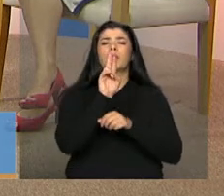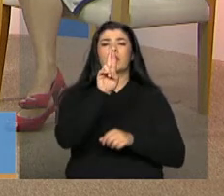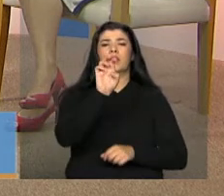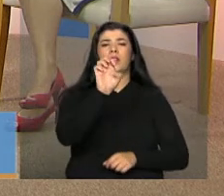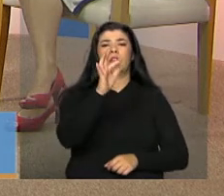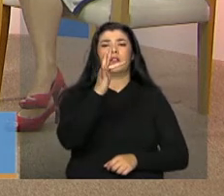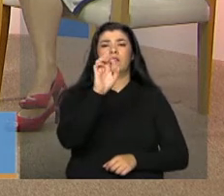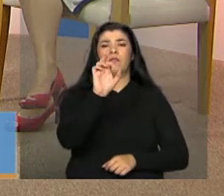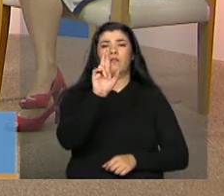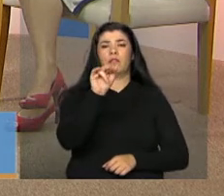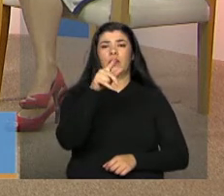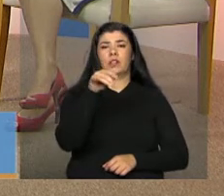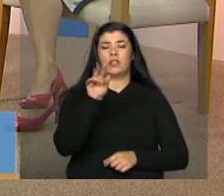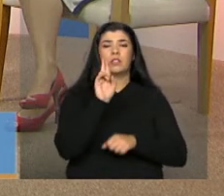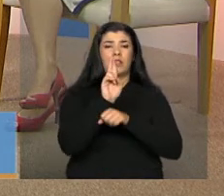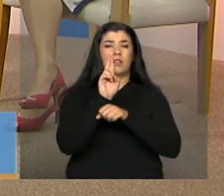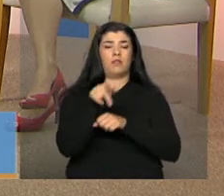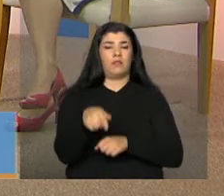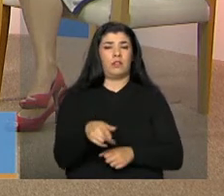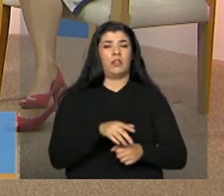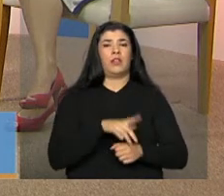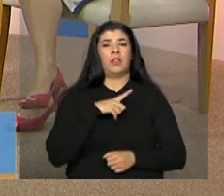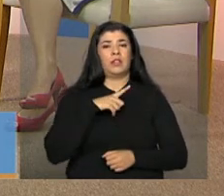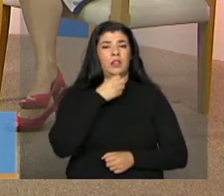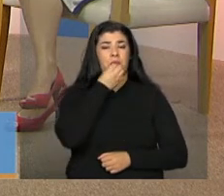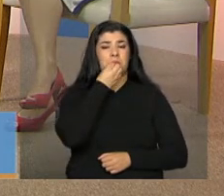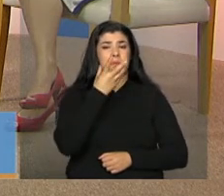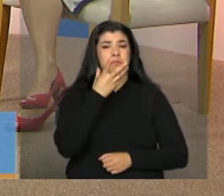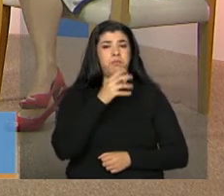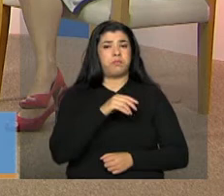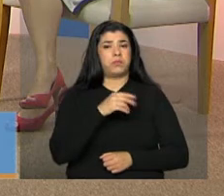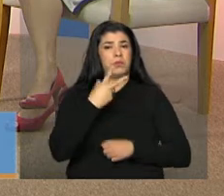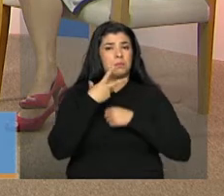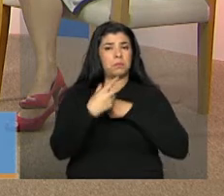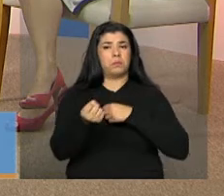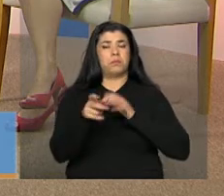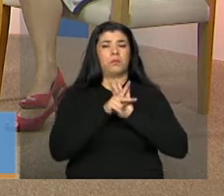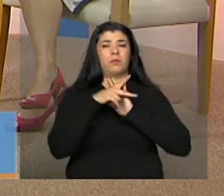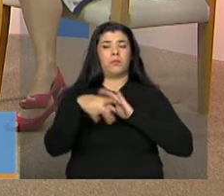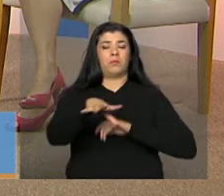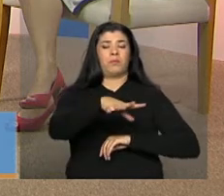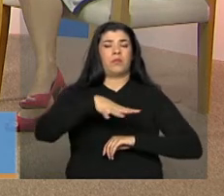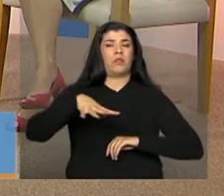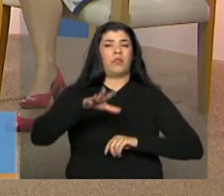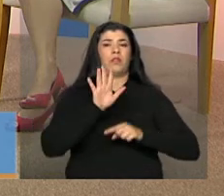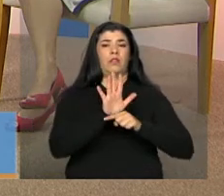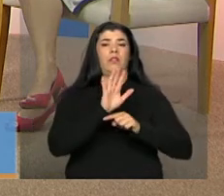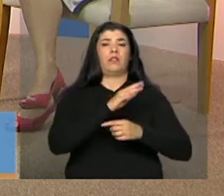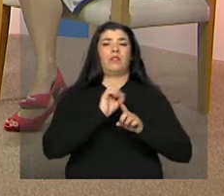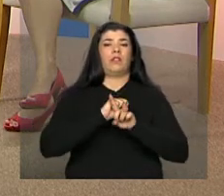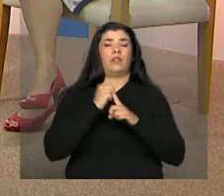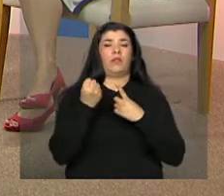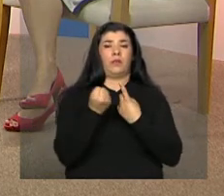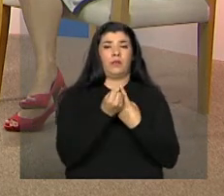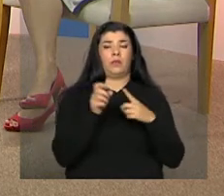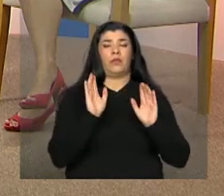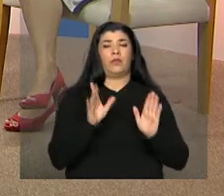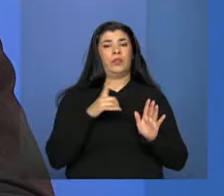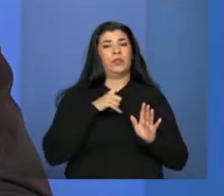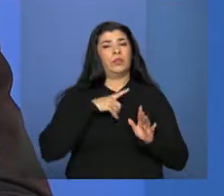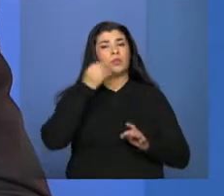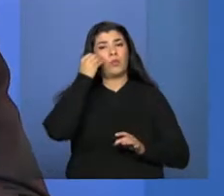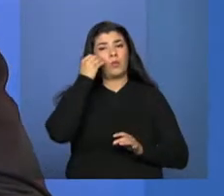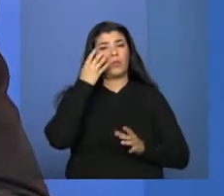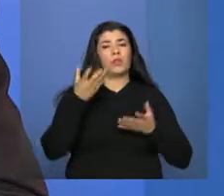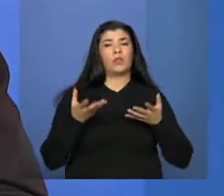conquista grande para a área, sabe, Aline? A área da assistência social, como a gente tem